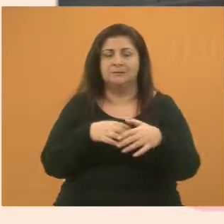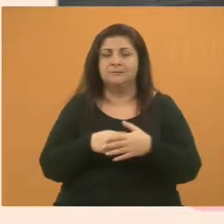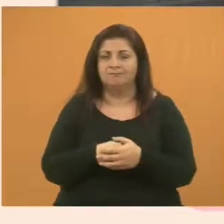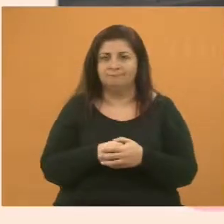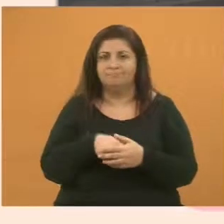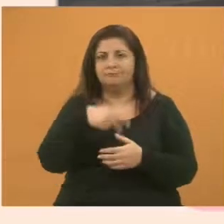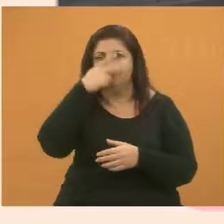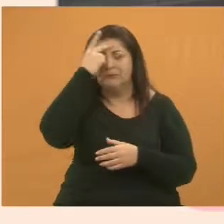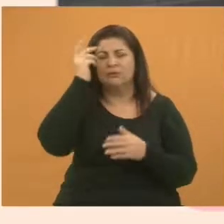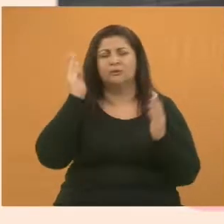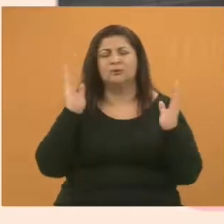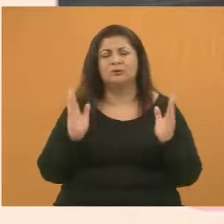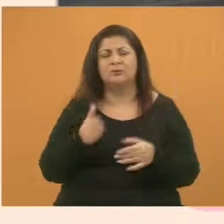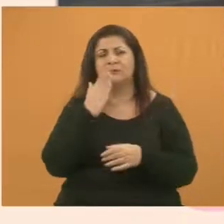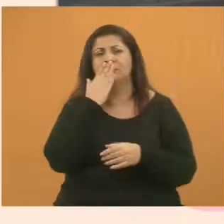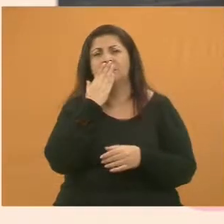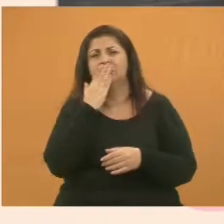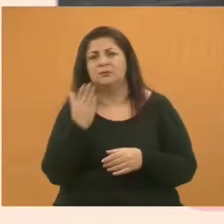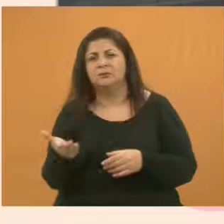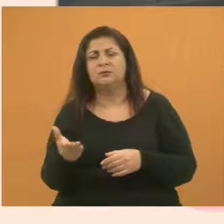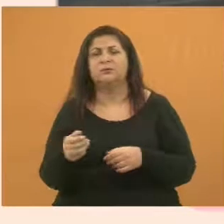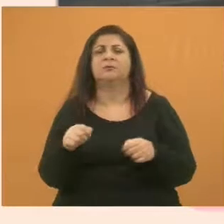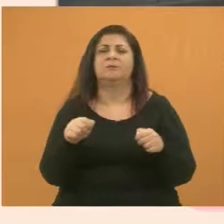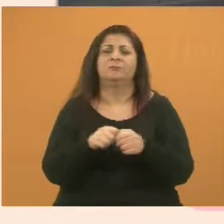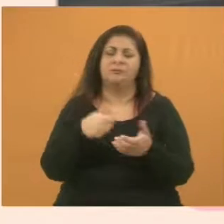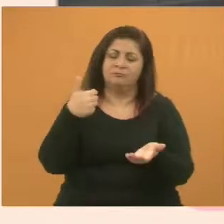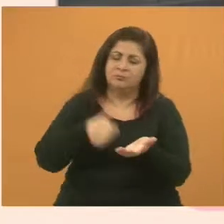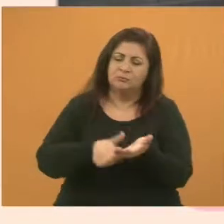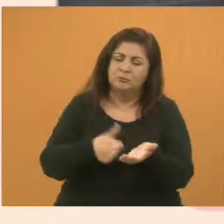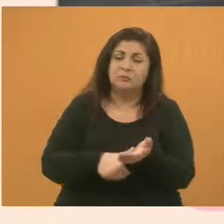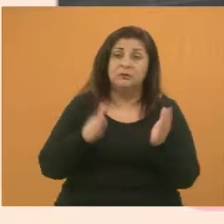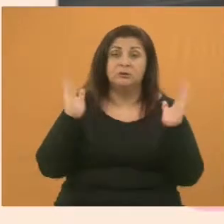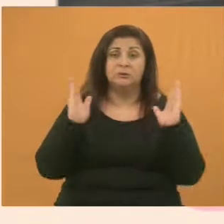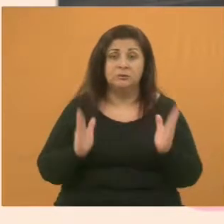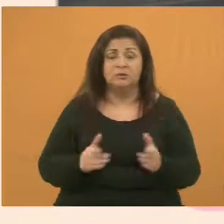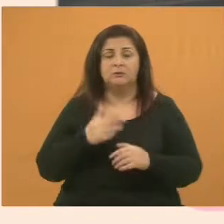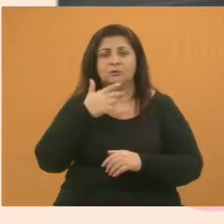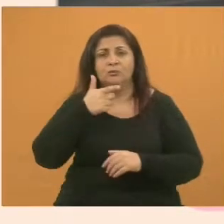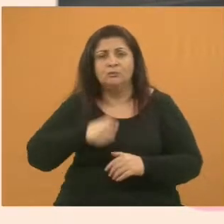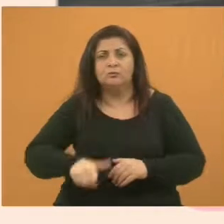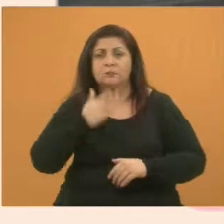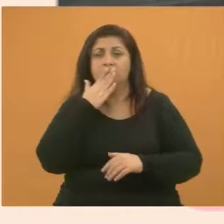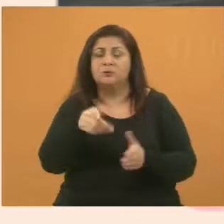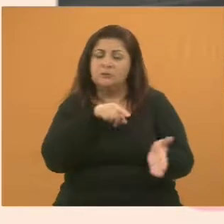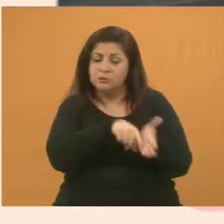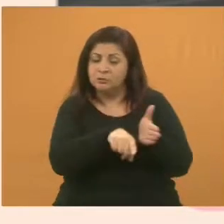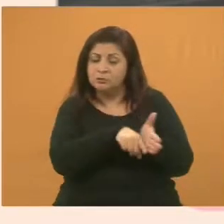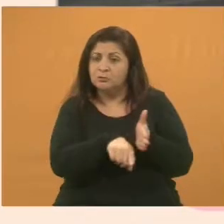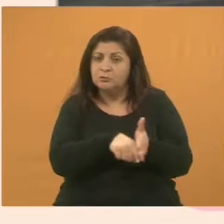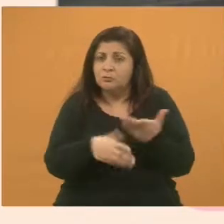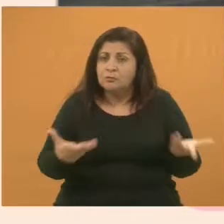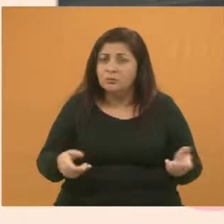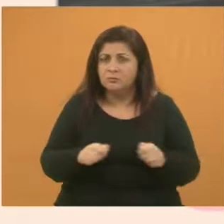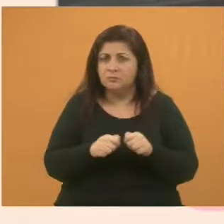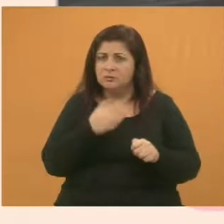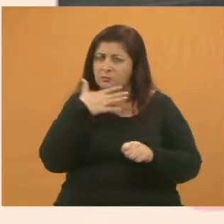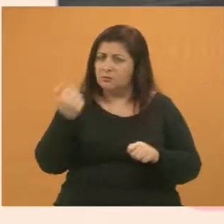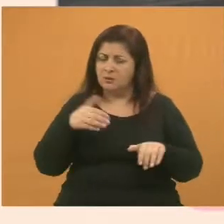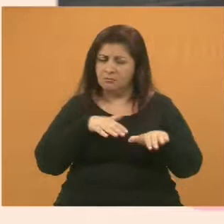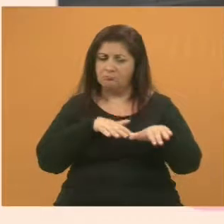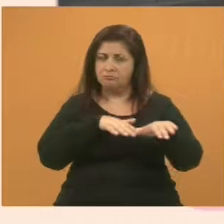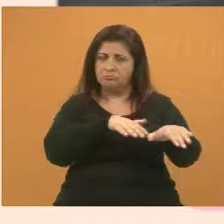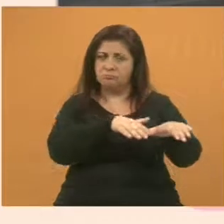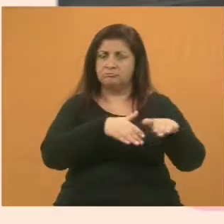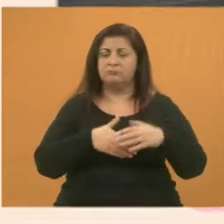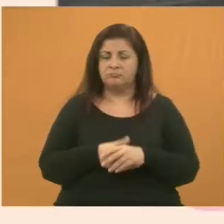pessoas já pediram, a gente já fez o pedido, estamos refazendo o pedido para que seja feito um estudo de melhorar esse trânsito no local.